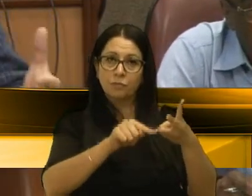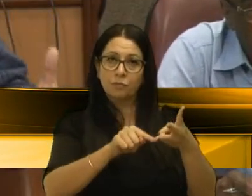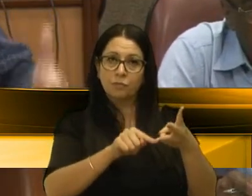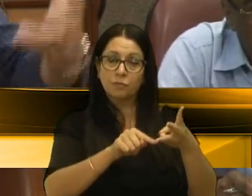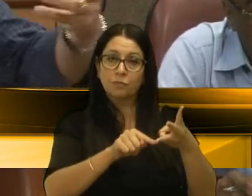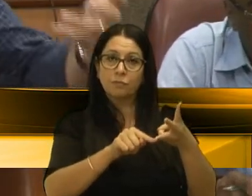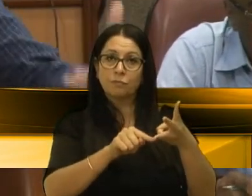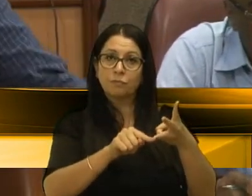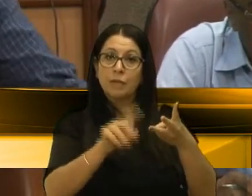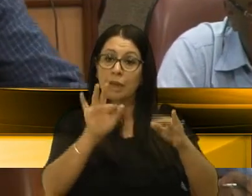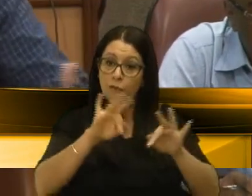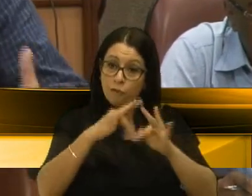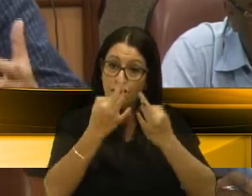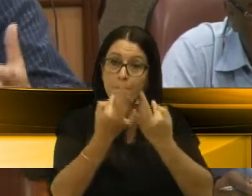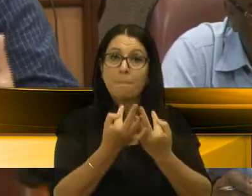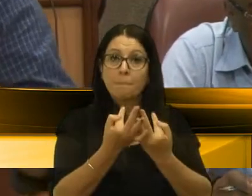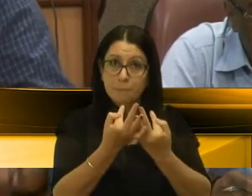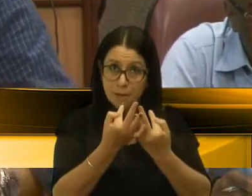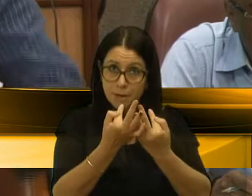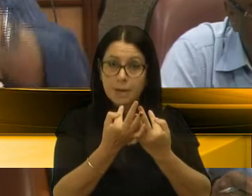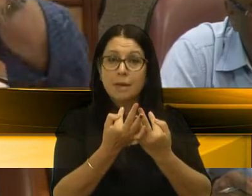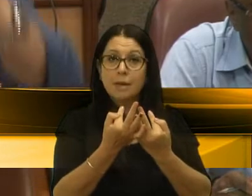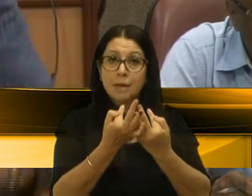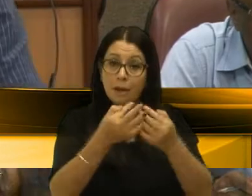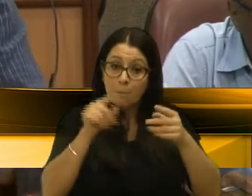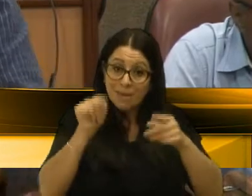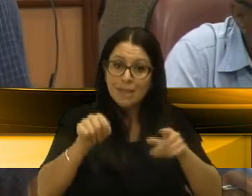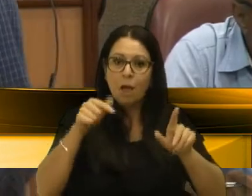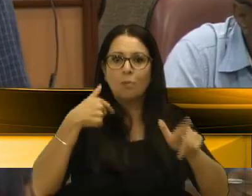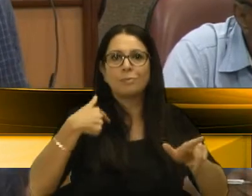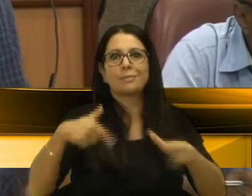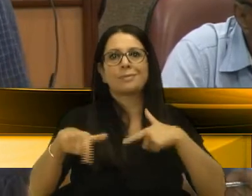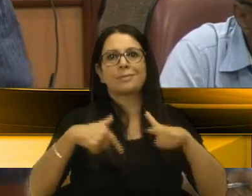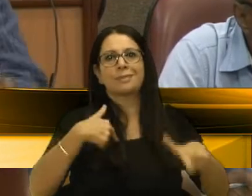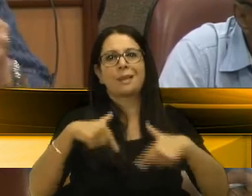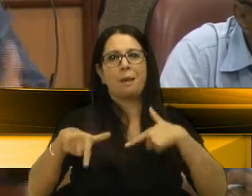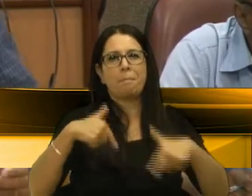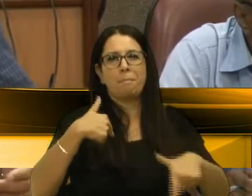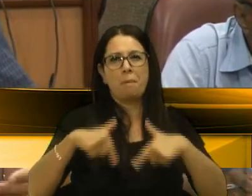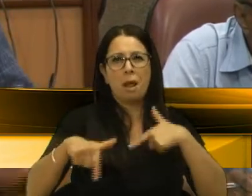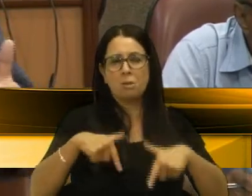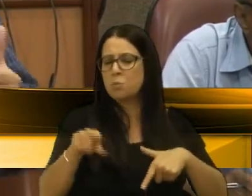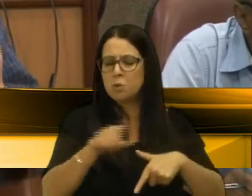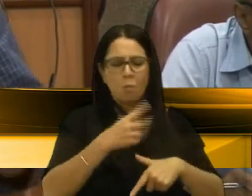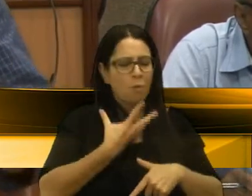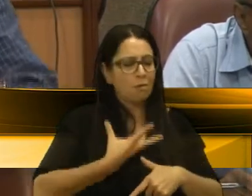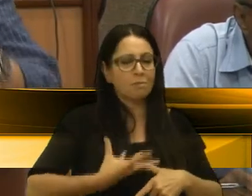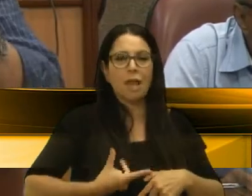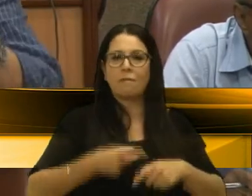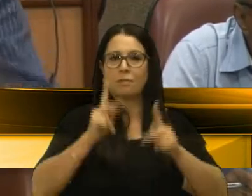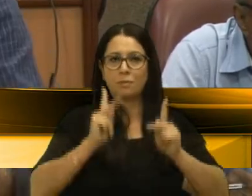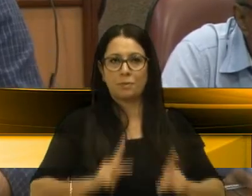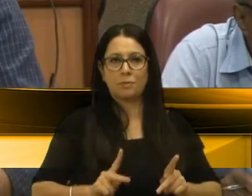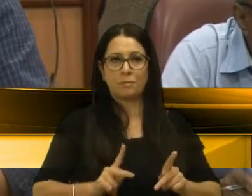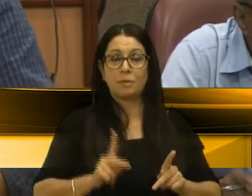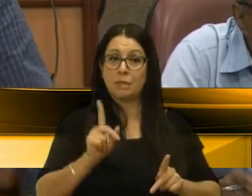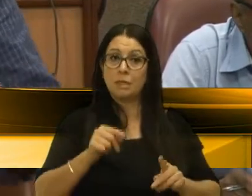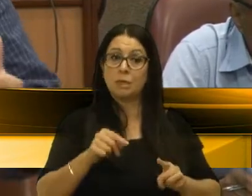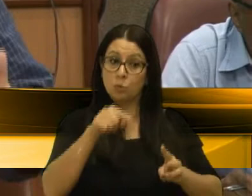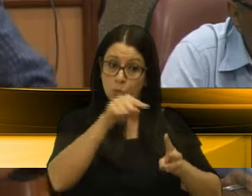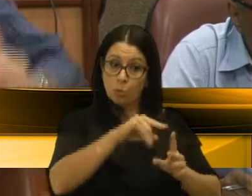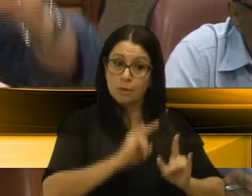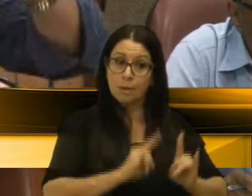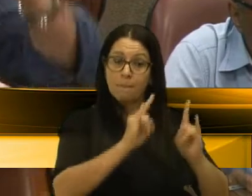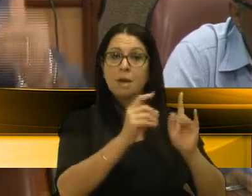aspecto familiar, mas, acima de tudo, foi o trabalho árduo de sua gente. E a Maesa simboliza isso. Ela